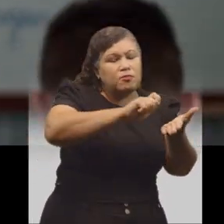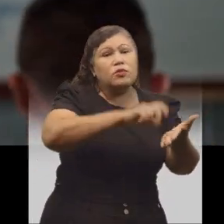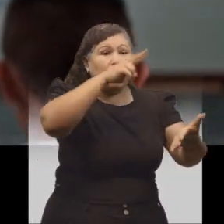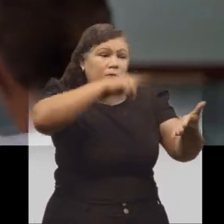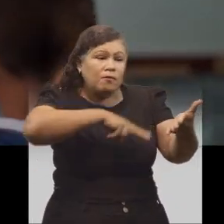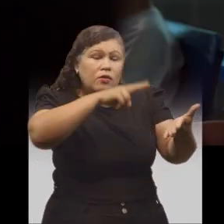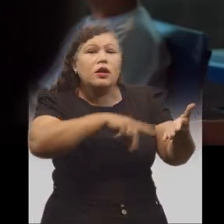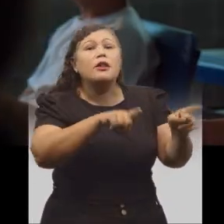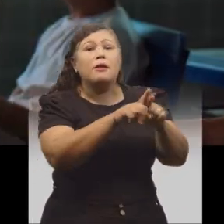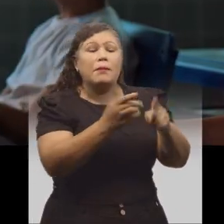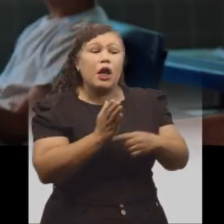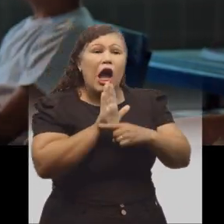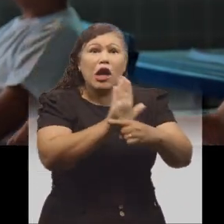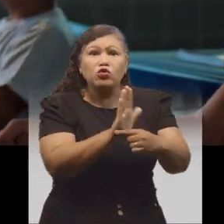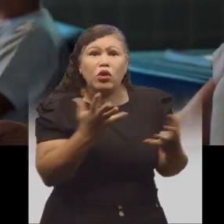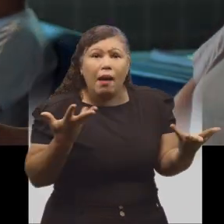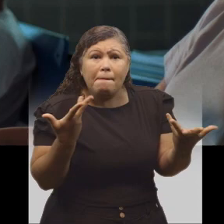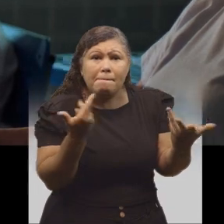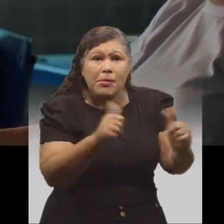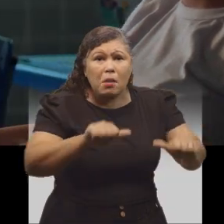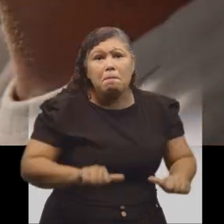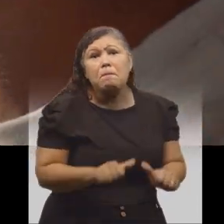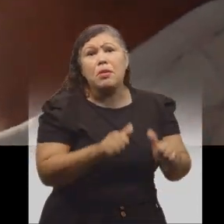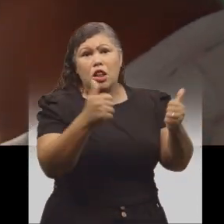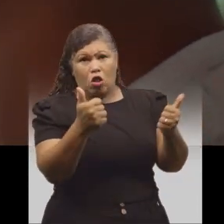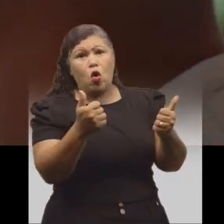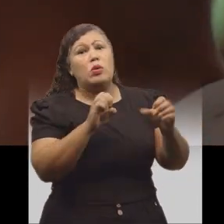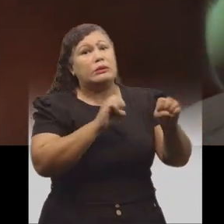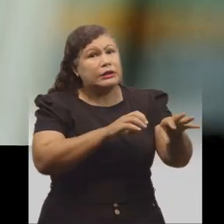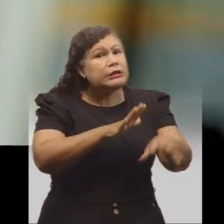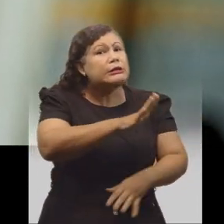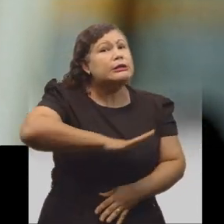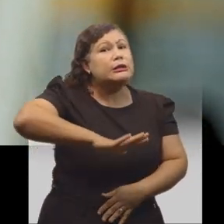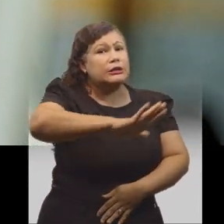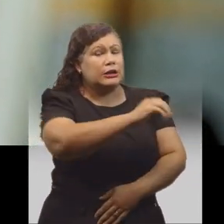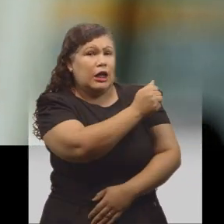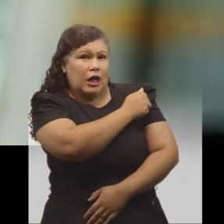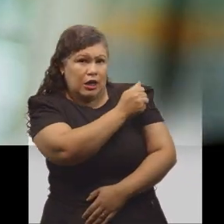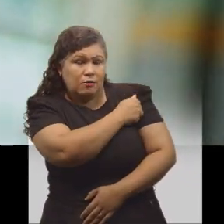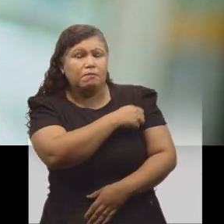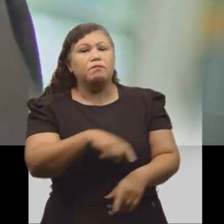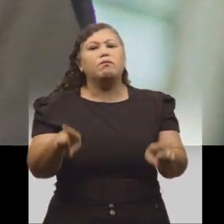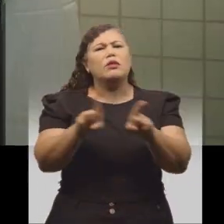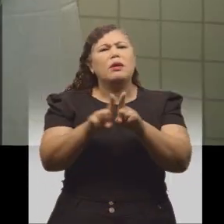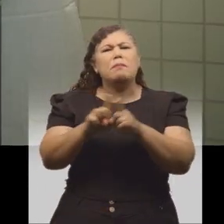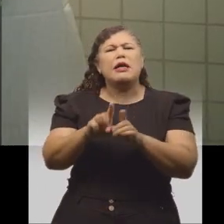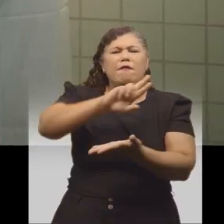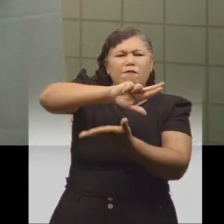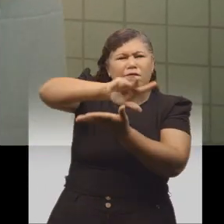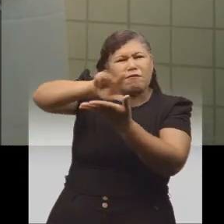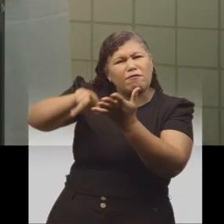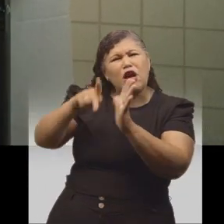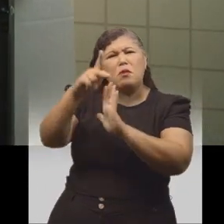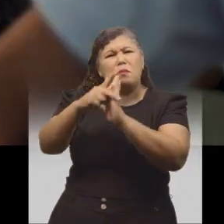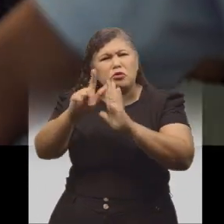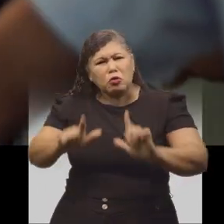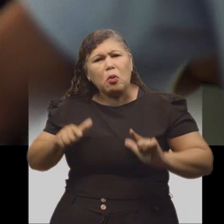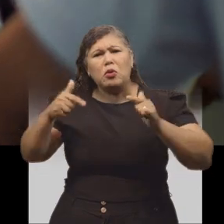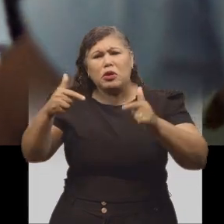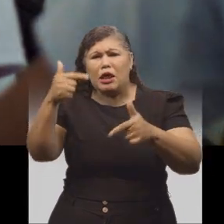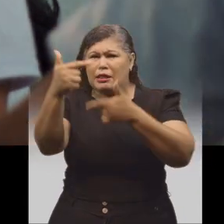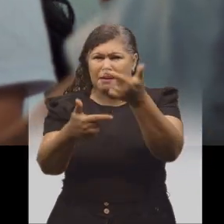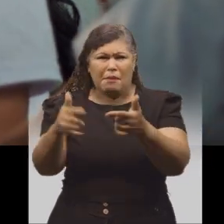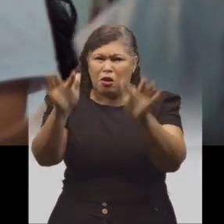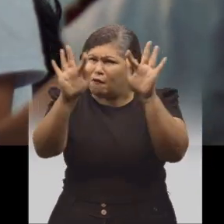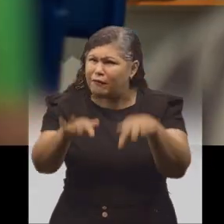Alfabetiza Manaus, que estão ajudando a transformar e levar uma educação de qualidade a todos os alunos. Com essas e outras ações,